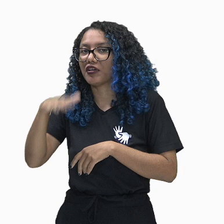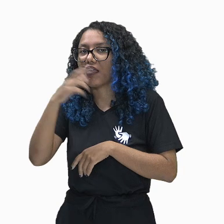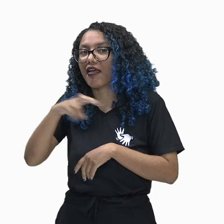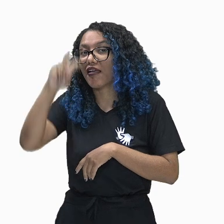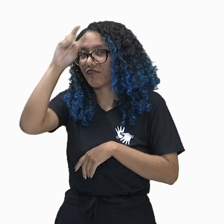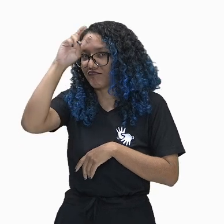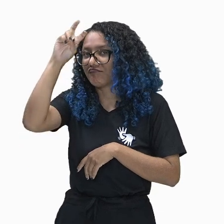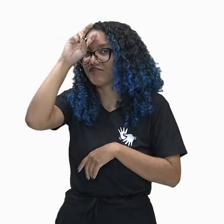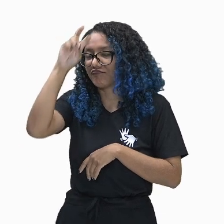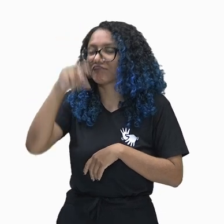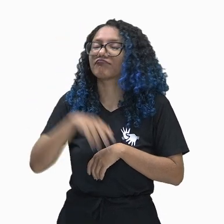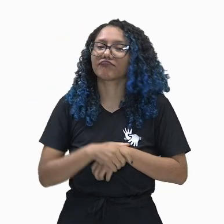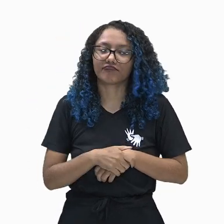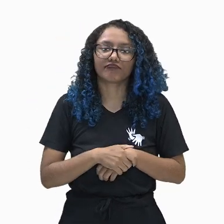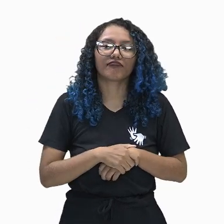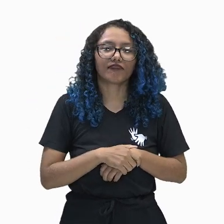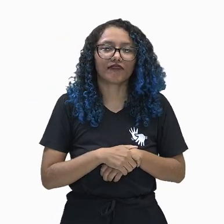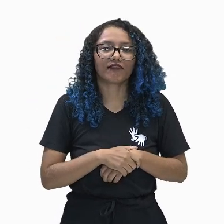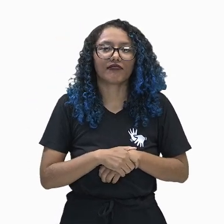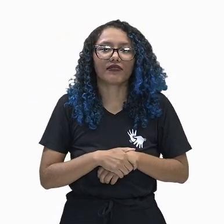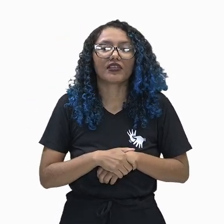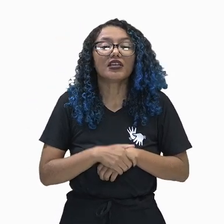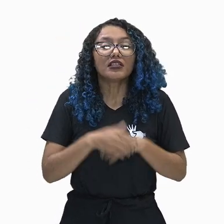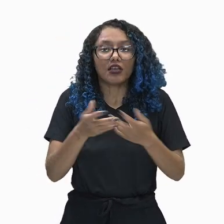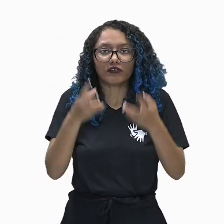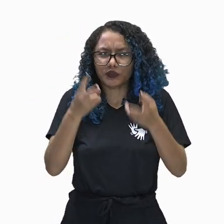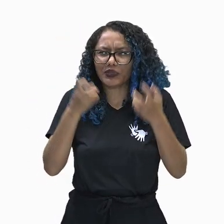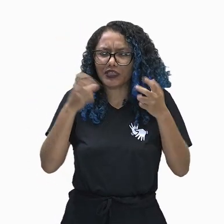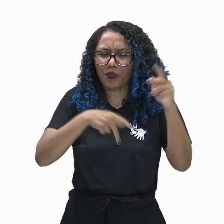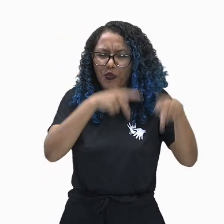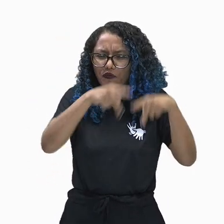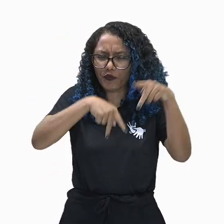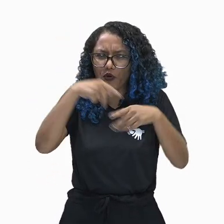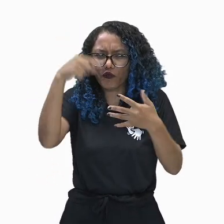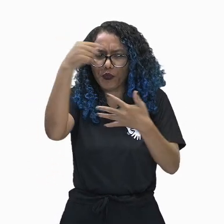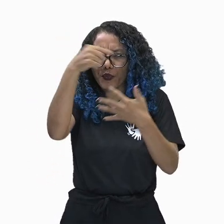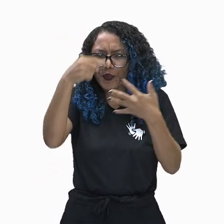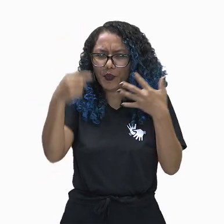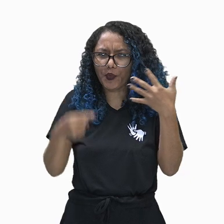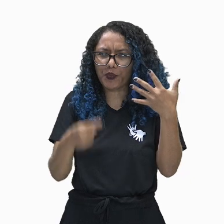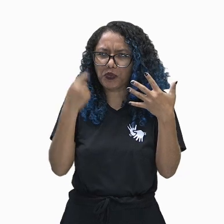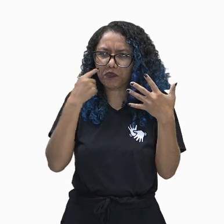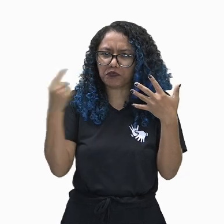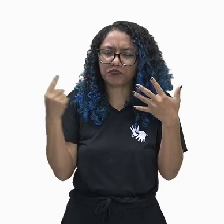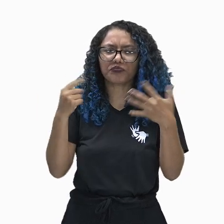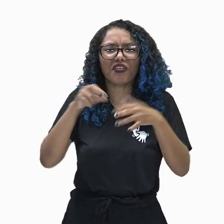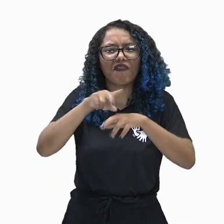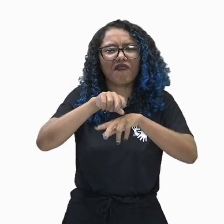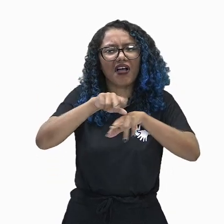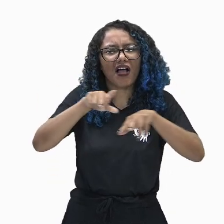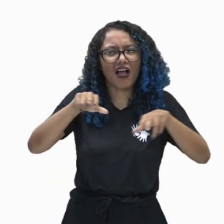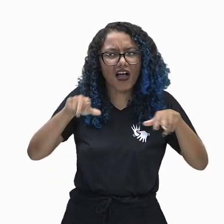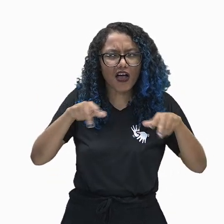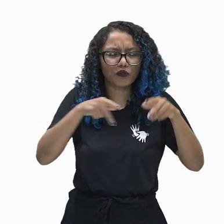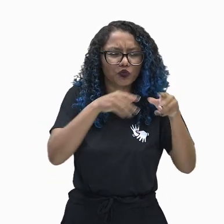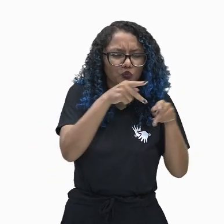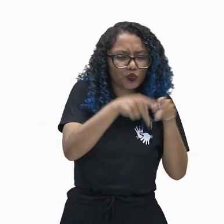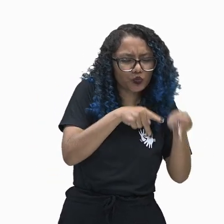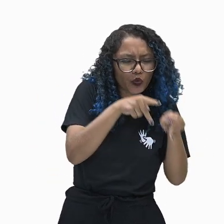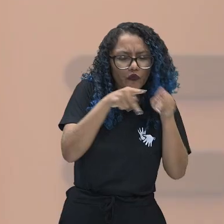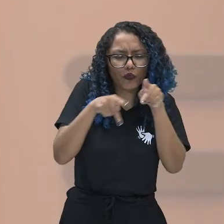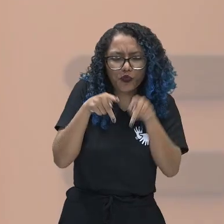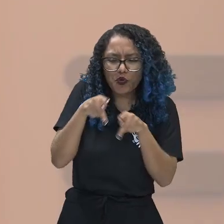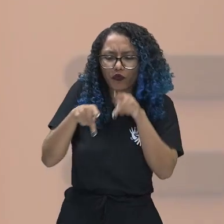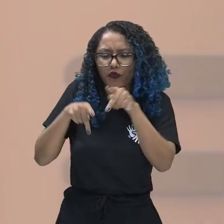daí vocês observam, Sumérios, Acádios, Amoritas, Assírios e Caldeus. São várias pequenas civilizações ali se